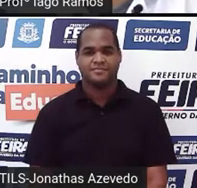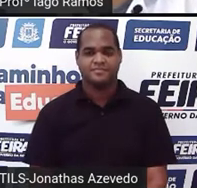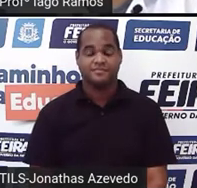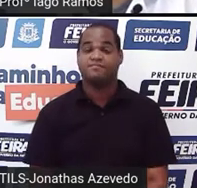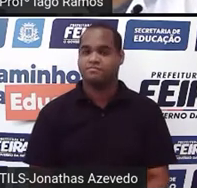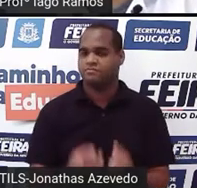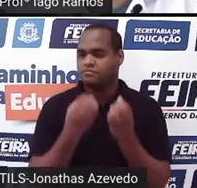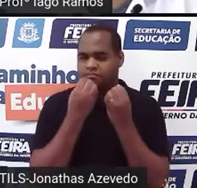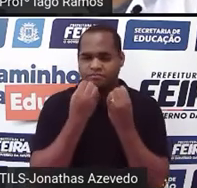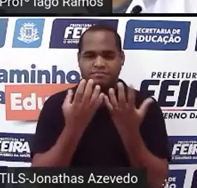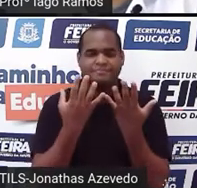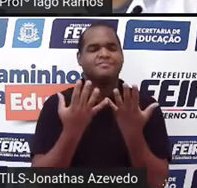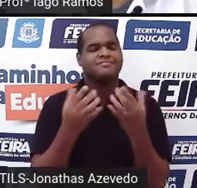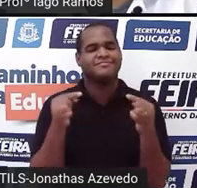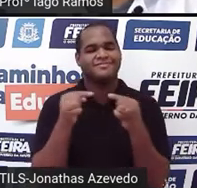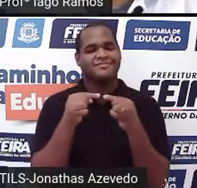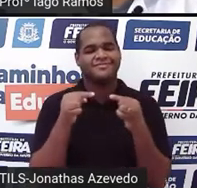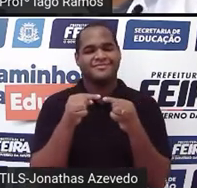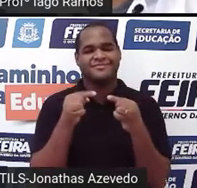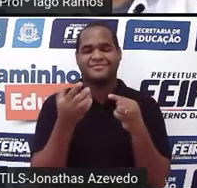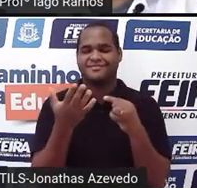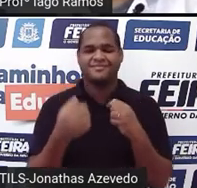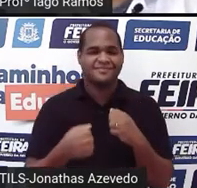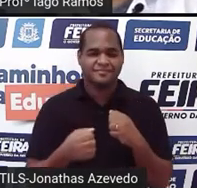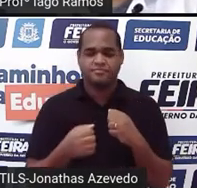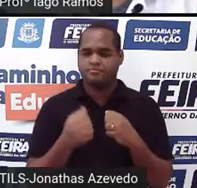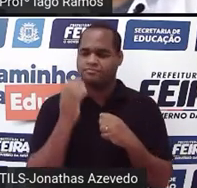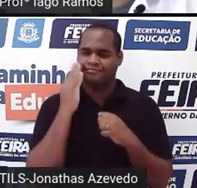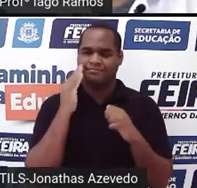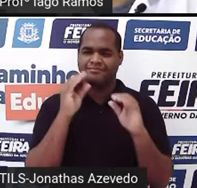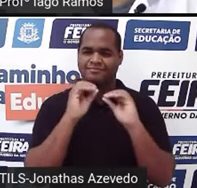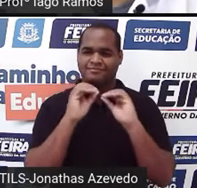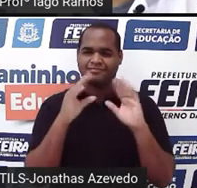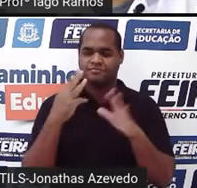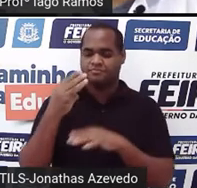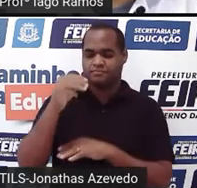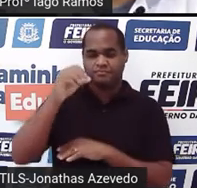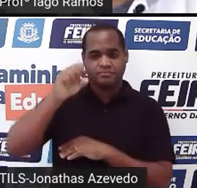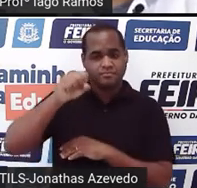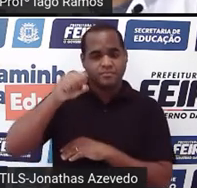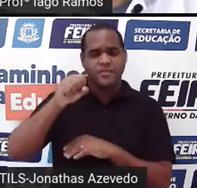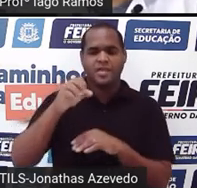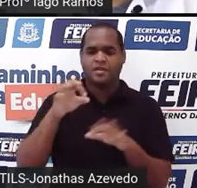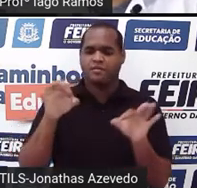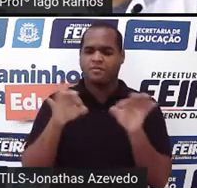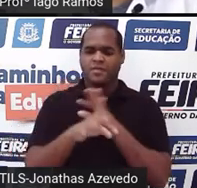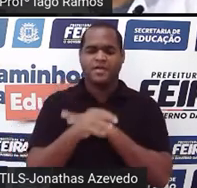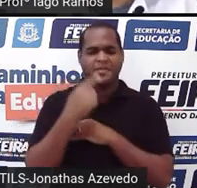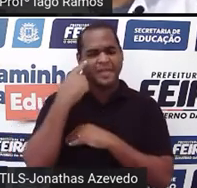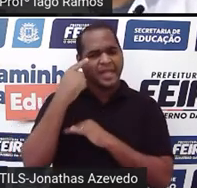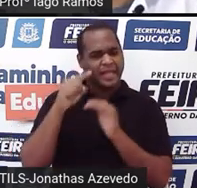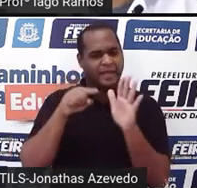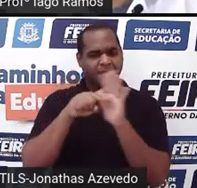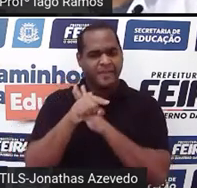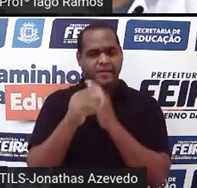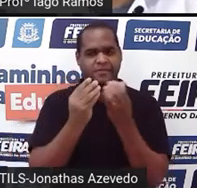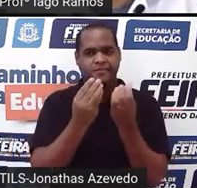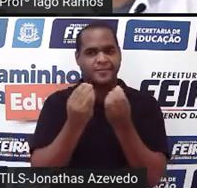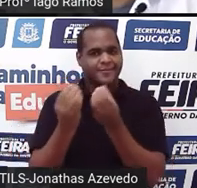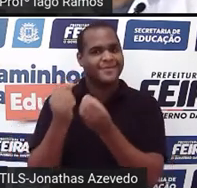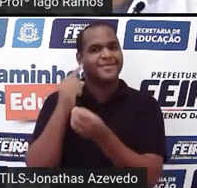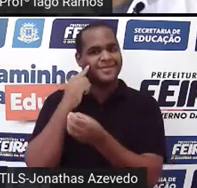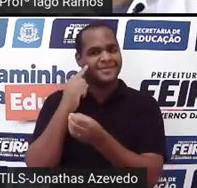Bom, então é isso aí. Claro que 30 segundos acabou até sendo muito para a pergunta que foi feita, né?